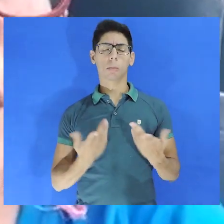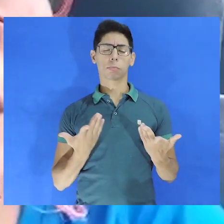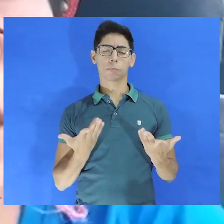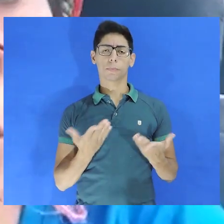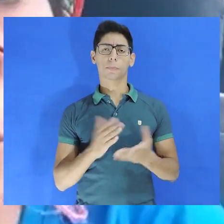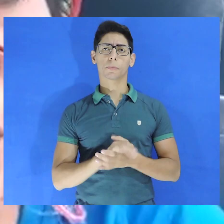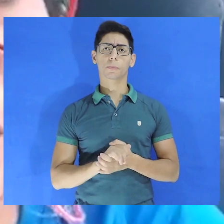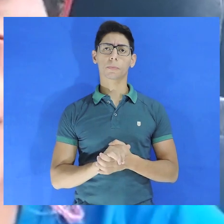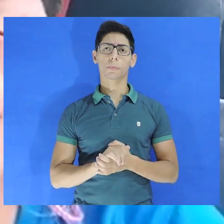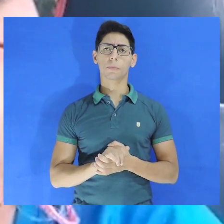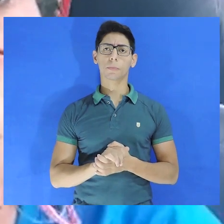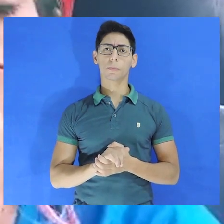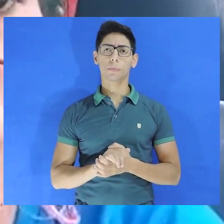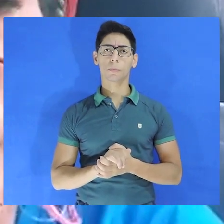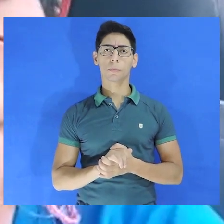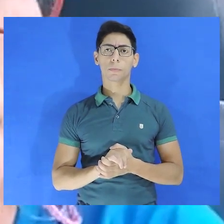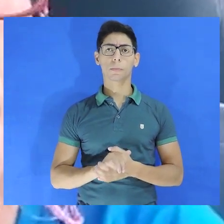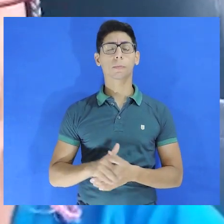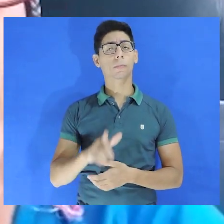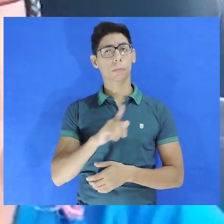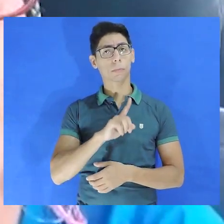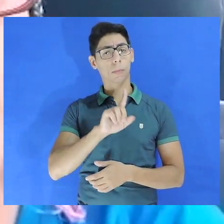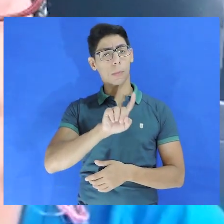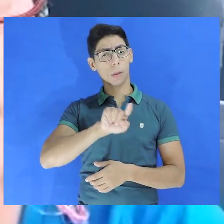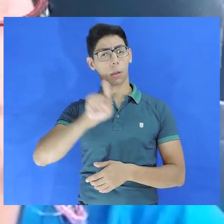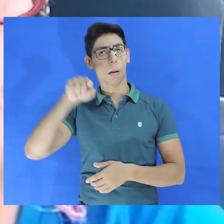ferindo a questão humana.